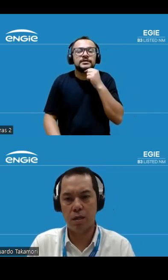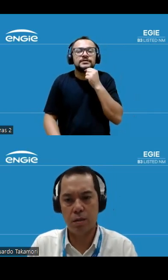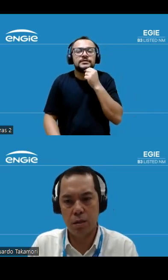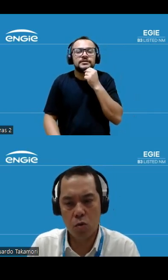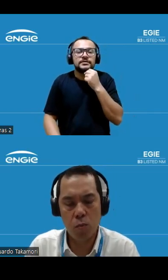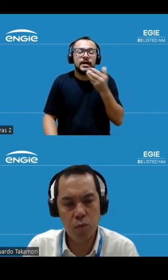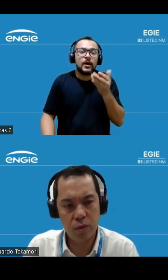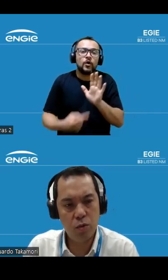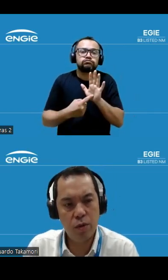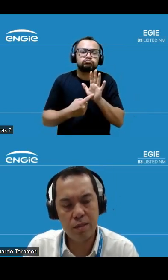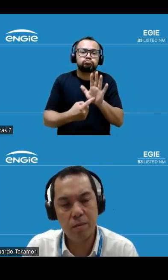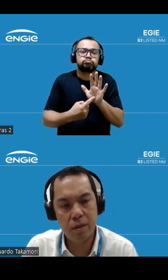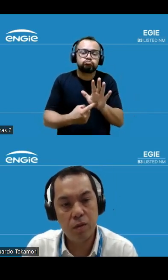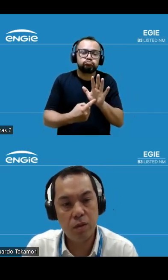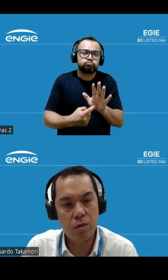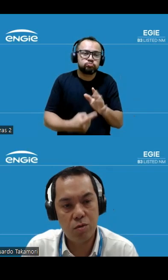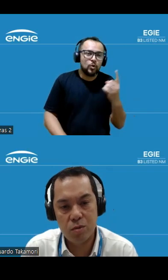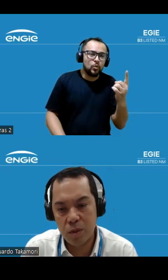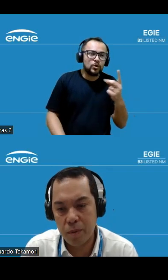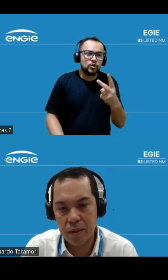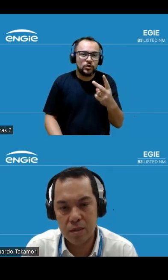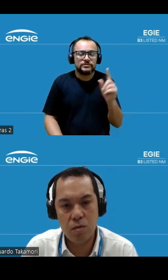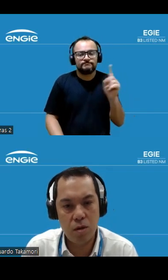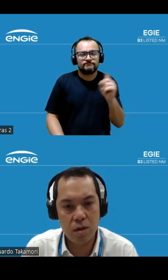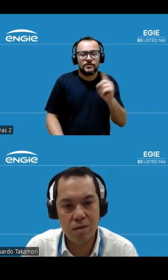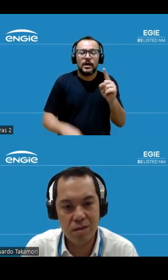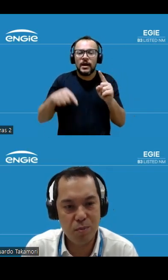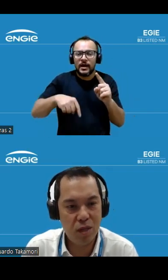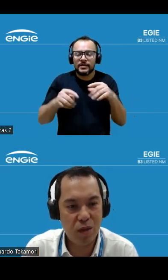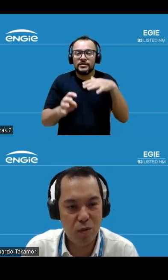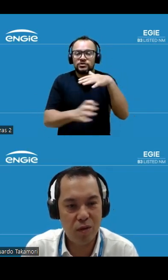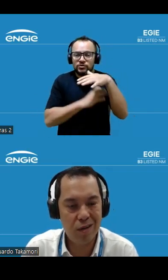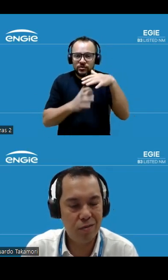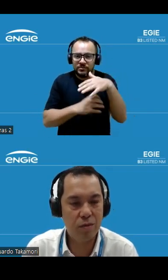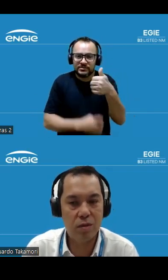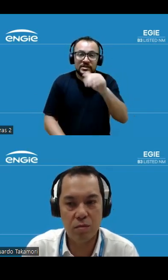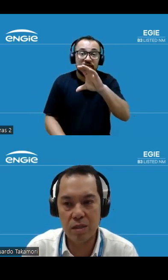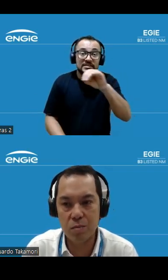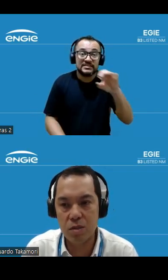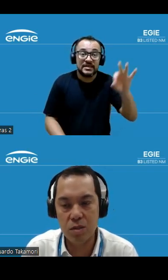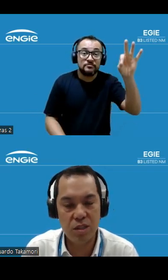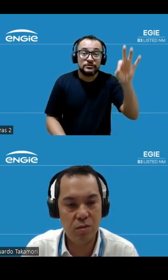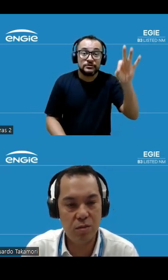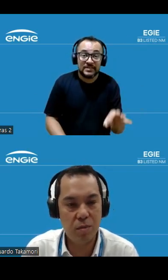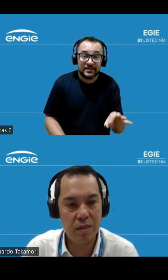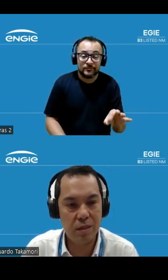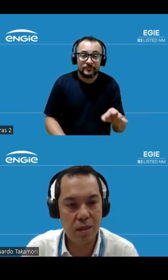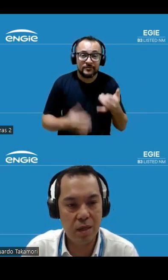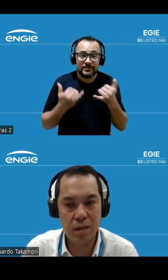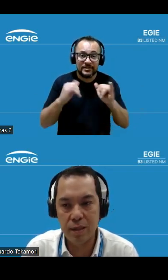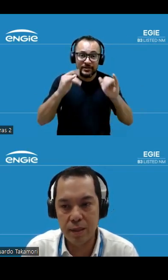mostrar escopo 1 e 2, lembrando que nós somos uma empresa agora 100% renovável, então não faz muito sentido